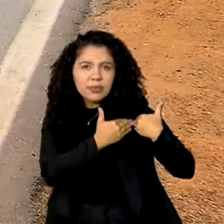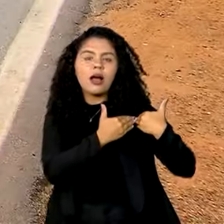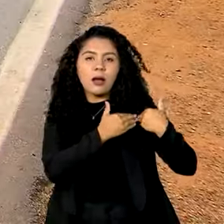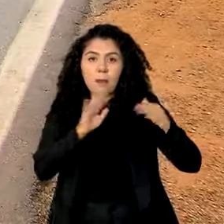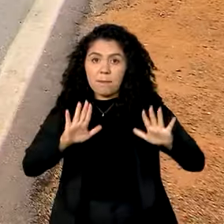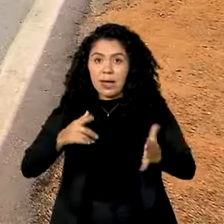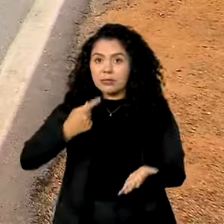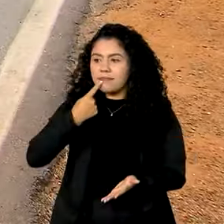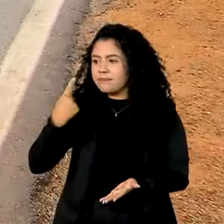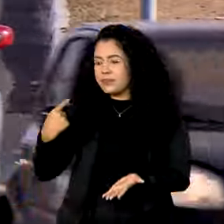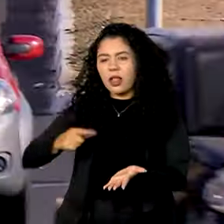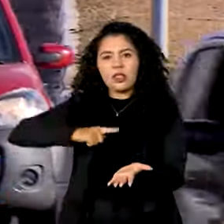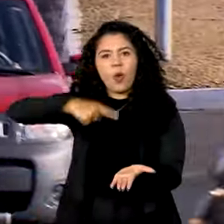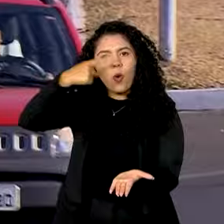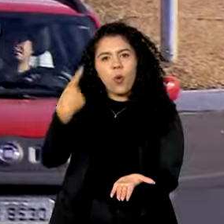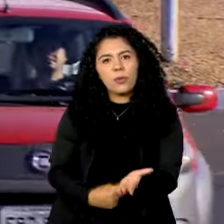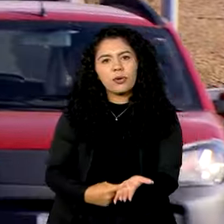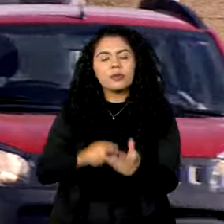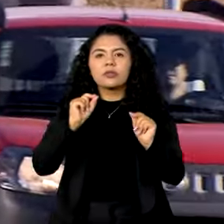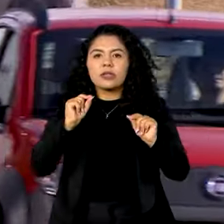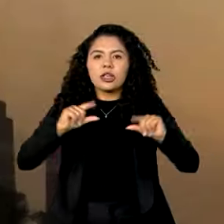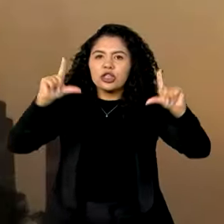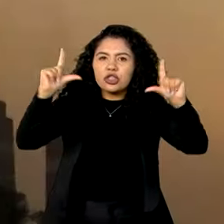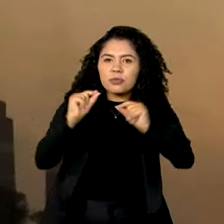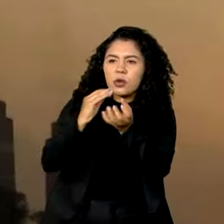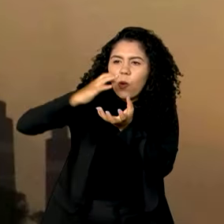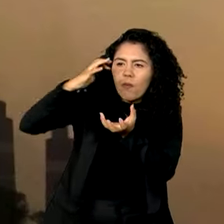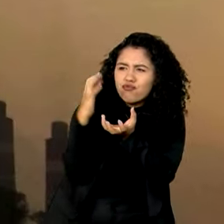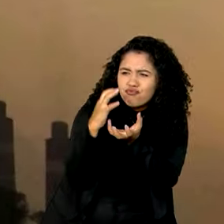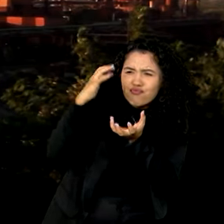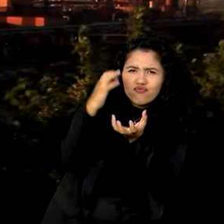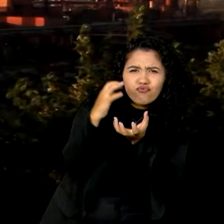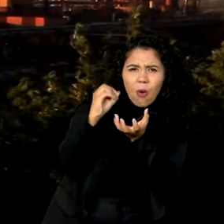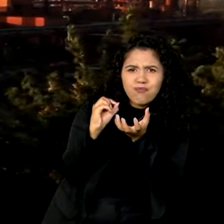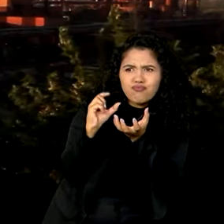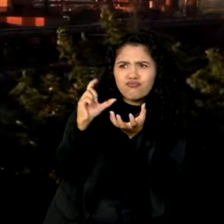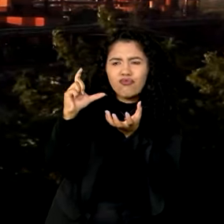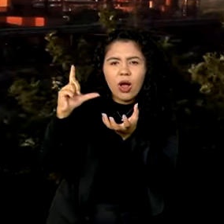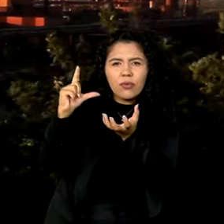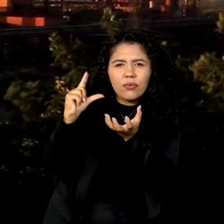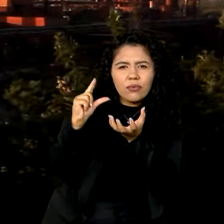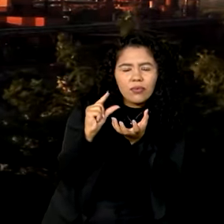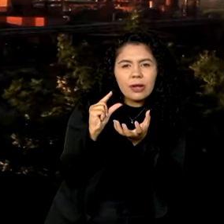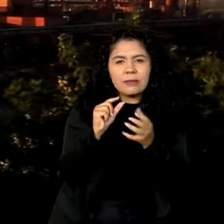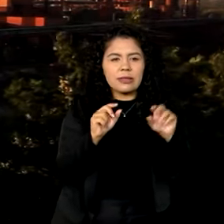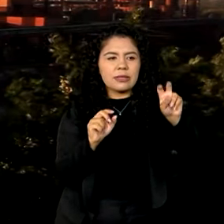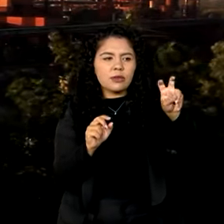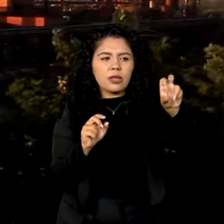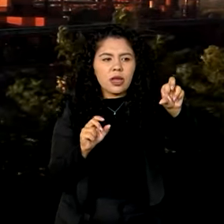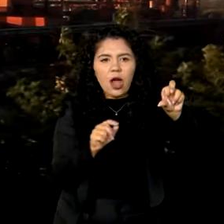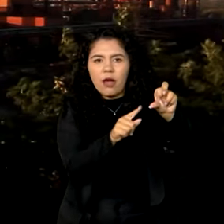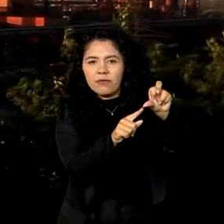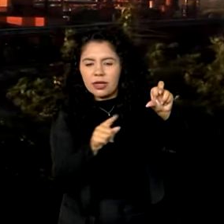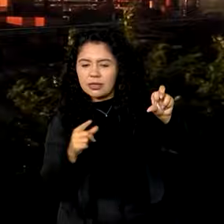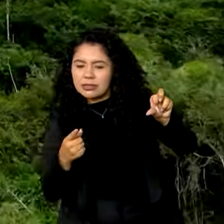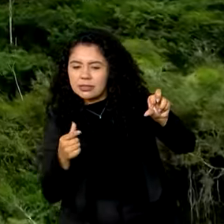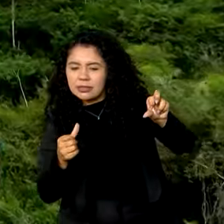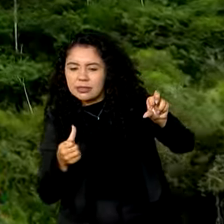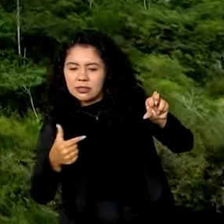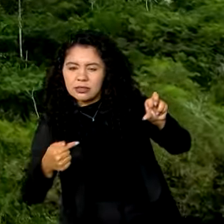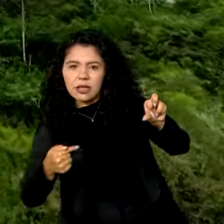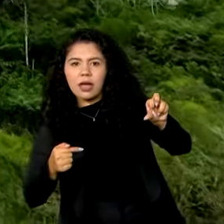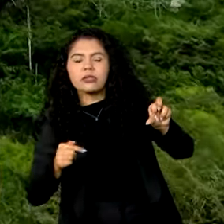compromisso de reduzir as emissões de gases do efeito estufa entre 59% 67%